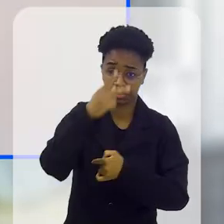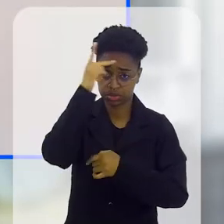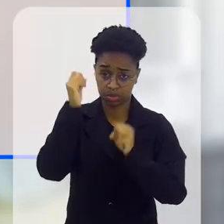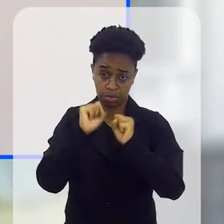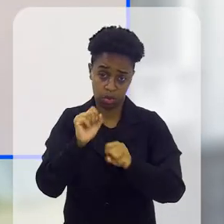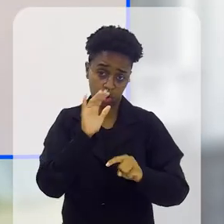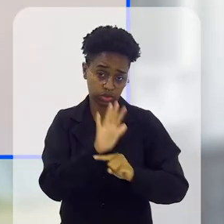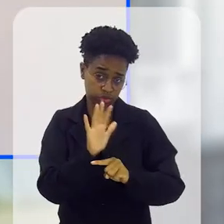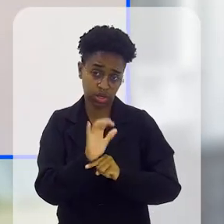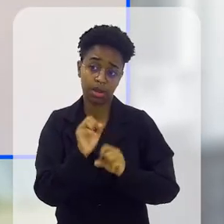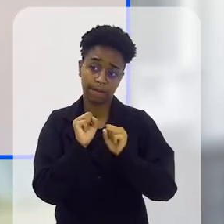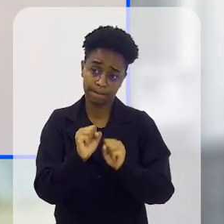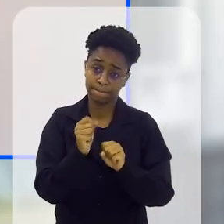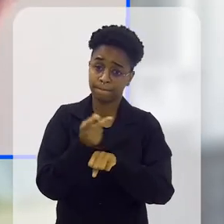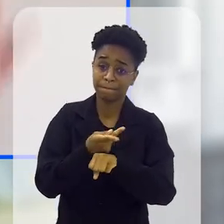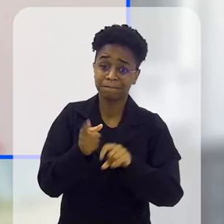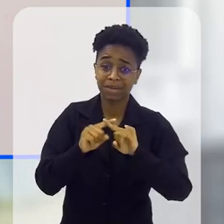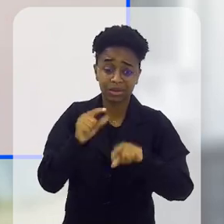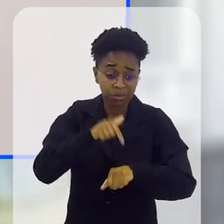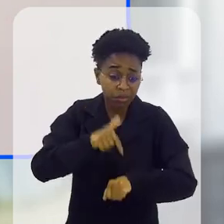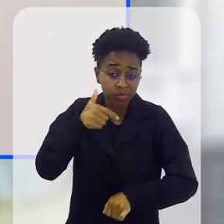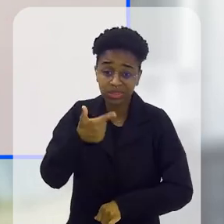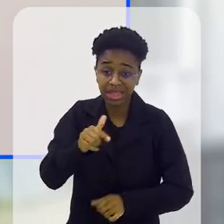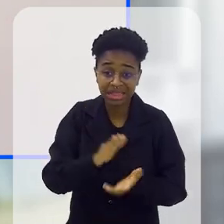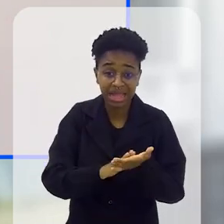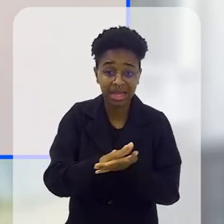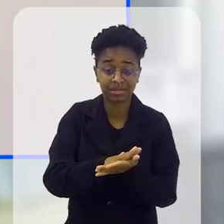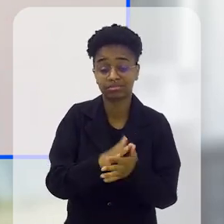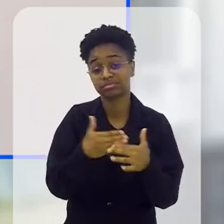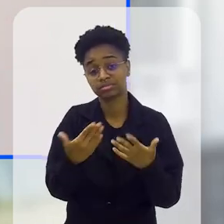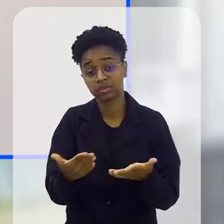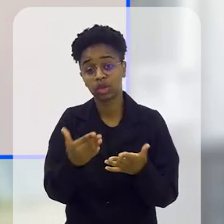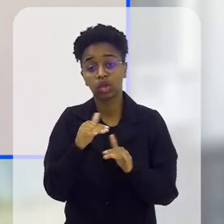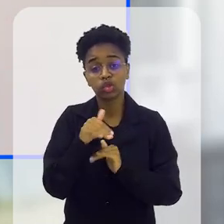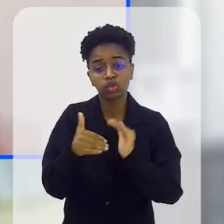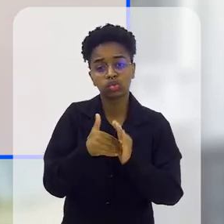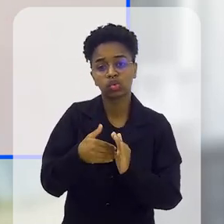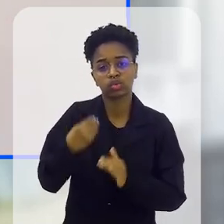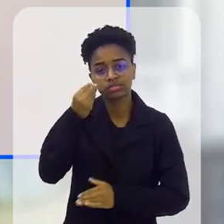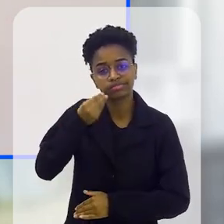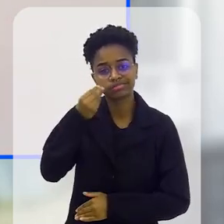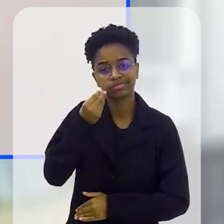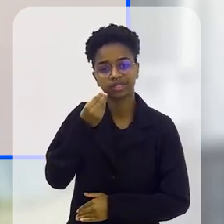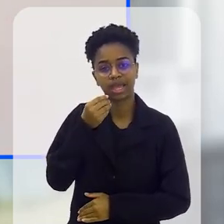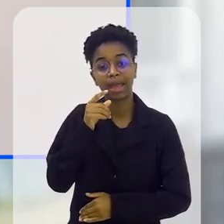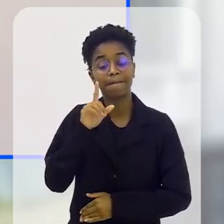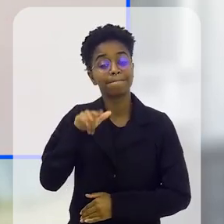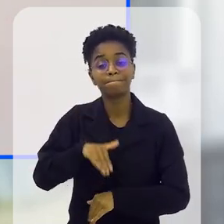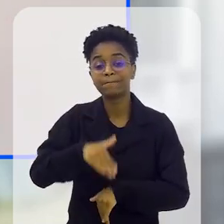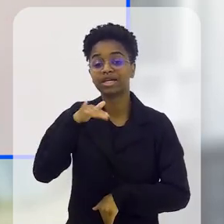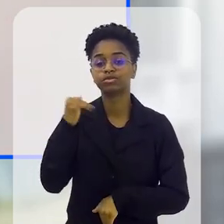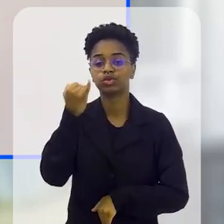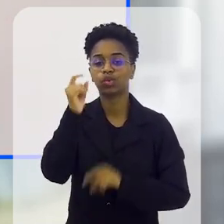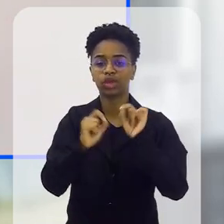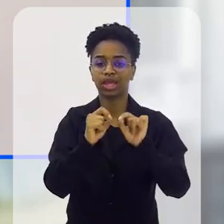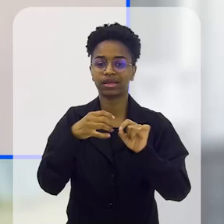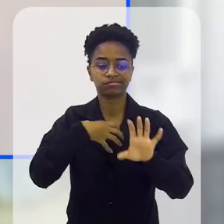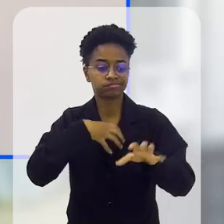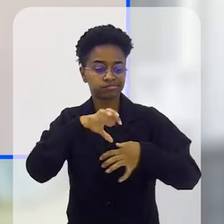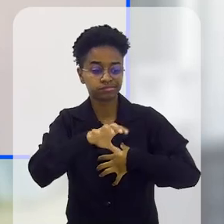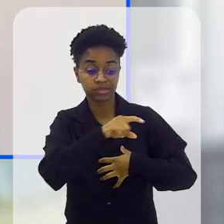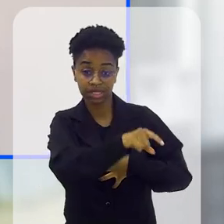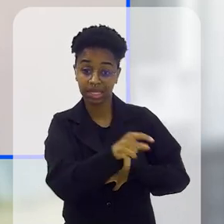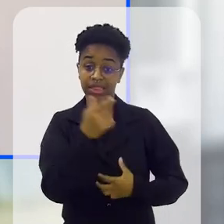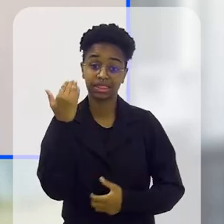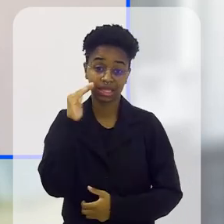alguém poderia ajudar, ela poderia ir buscar, ali ela não tinha absolutamente nada. E de tudo que ela passou, o mais importante foi aquela sensibilidade